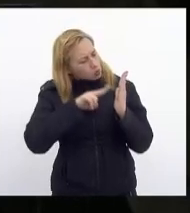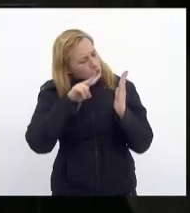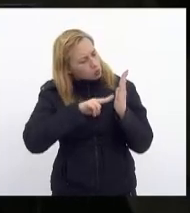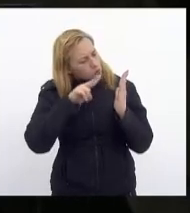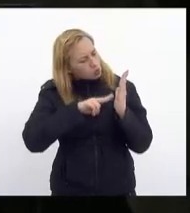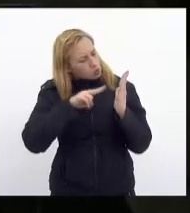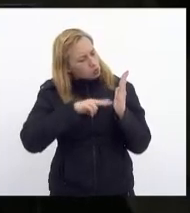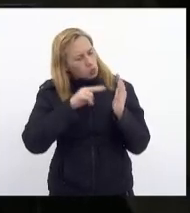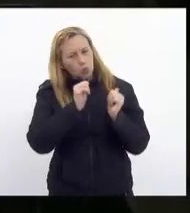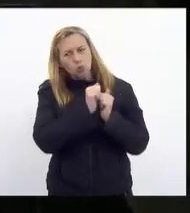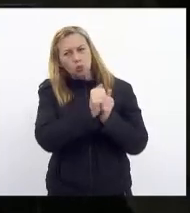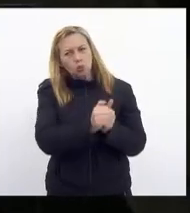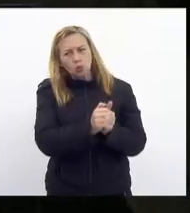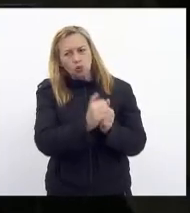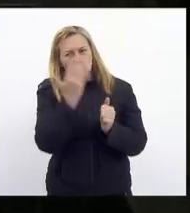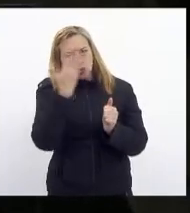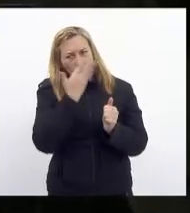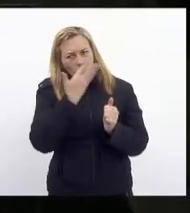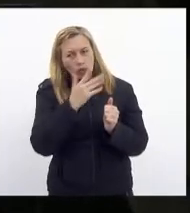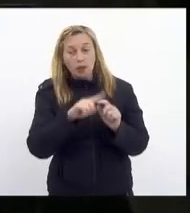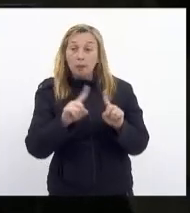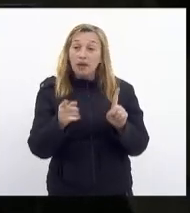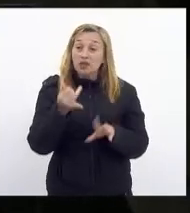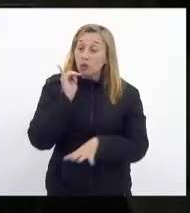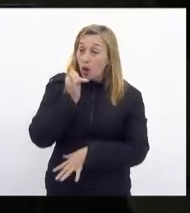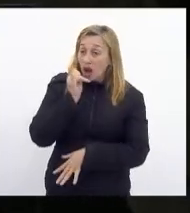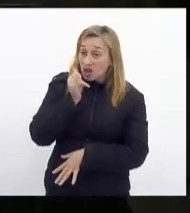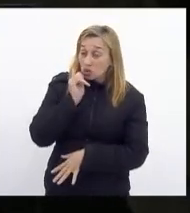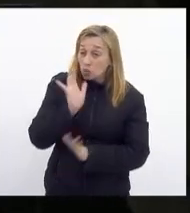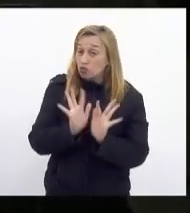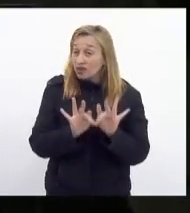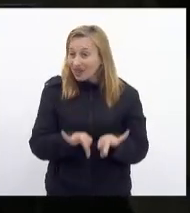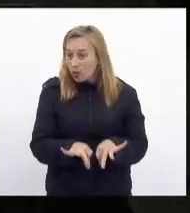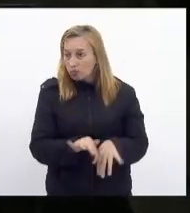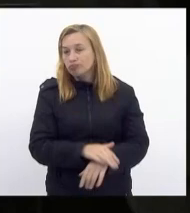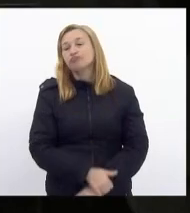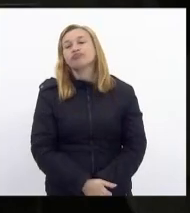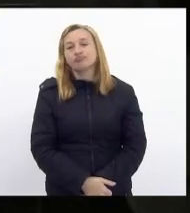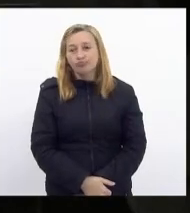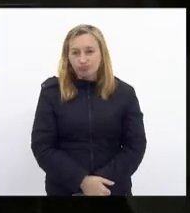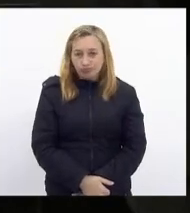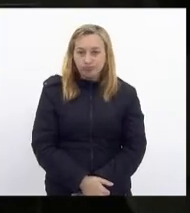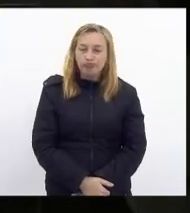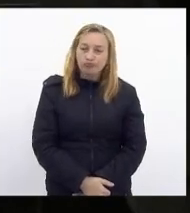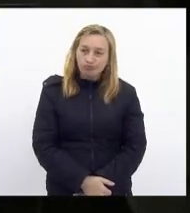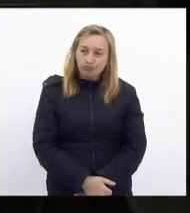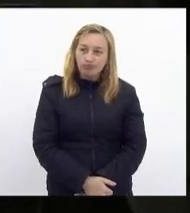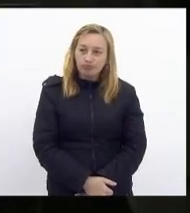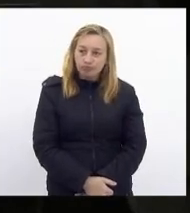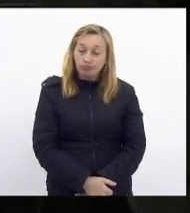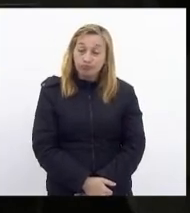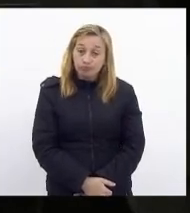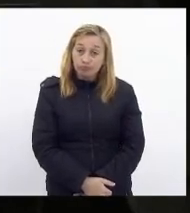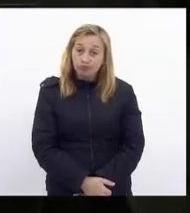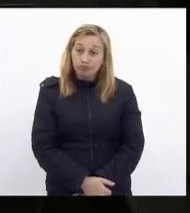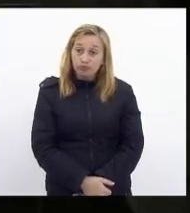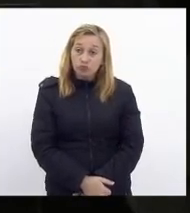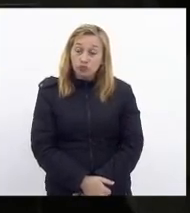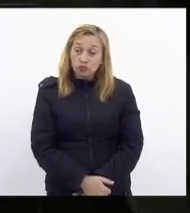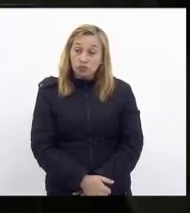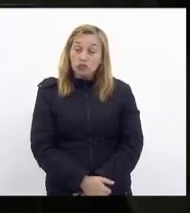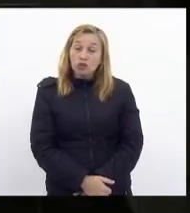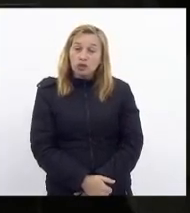estou acompanhando estou aqui o relatório final o relatório final e no